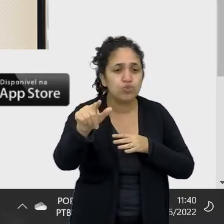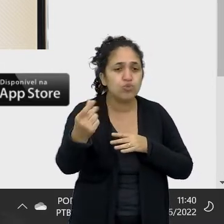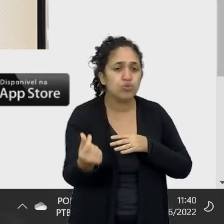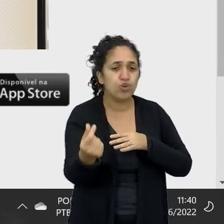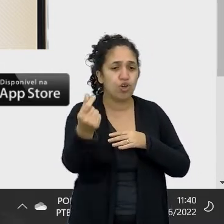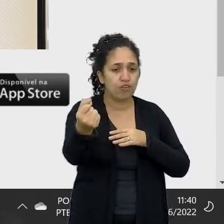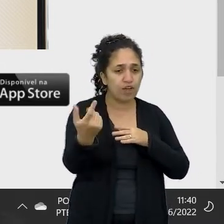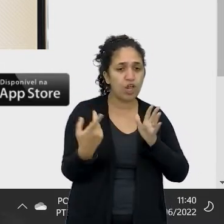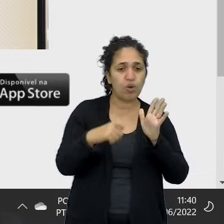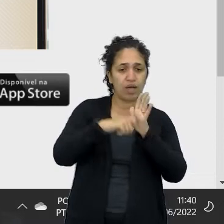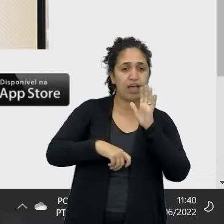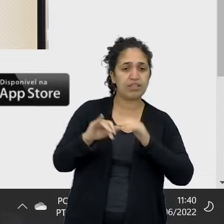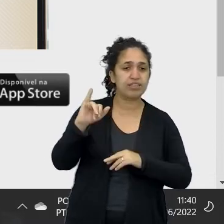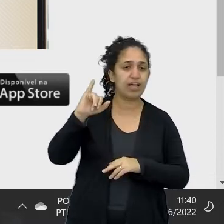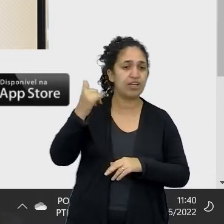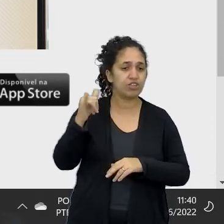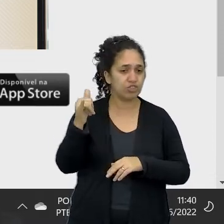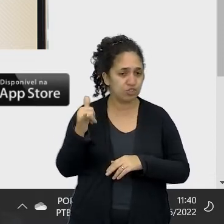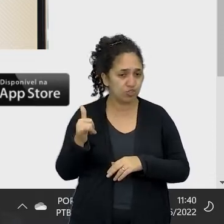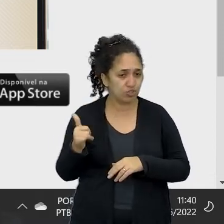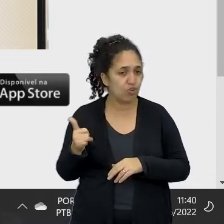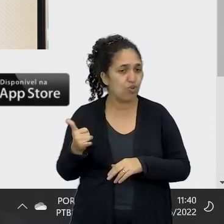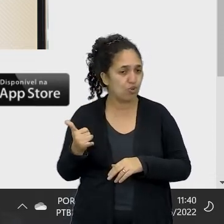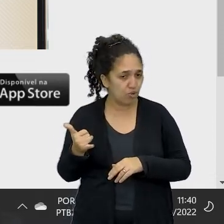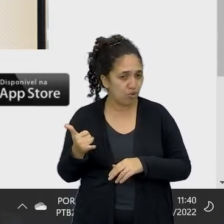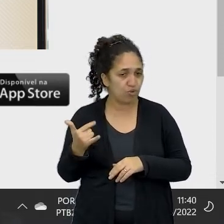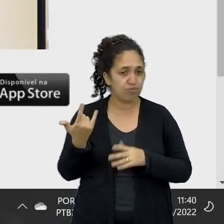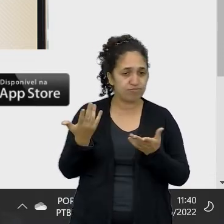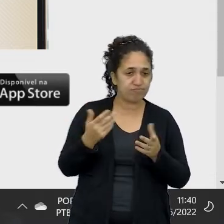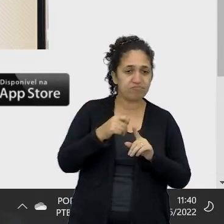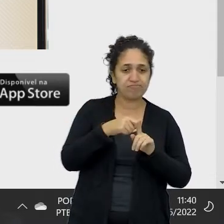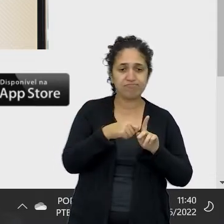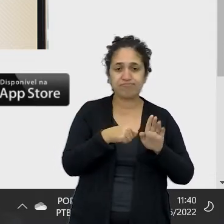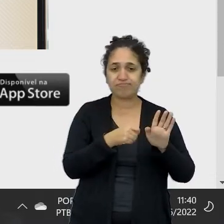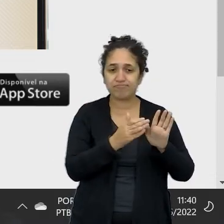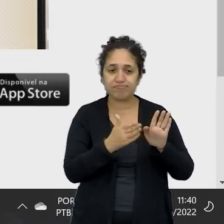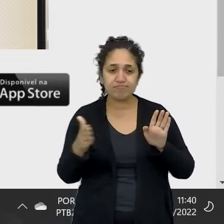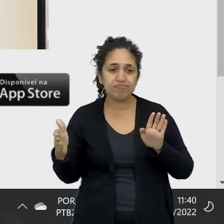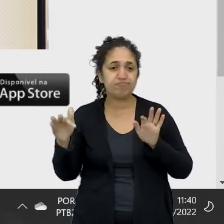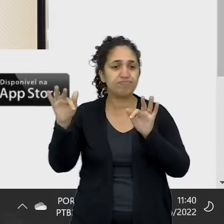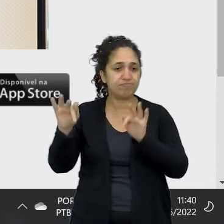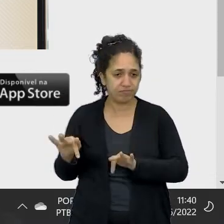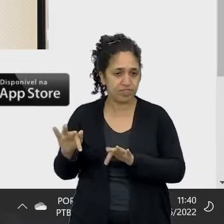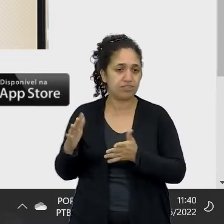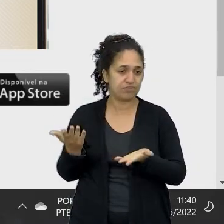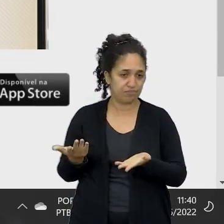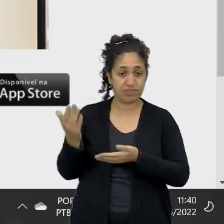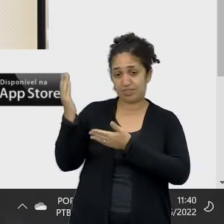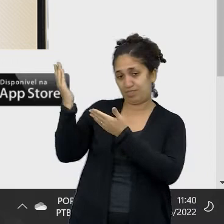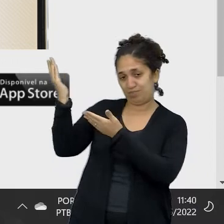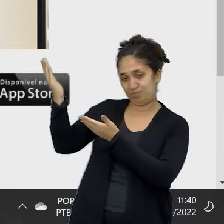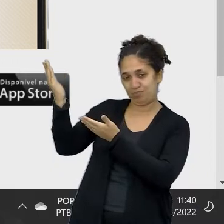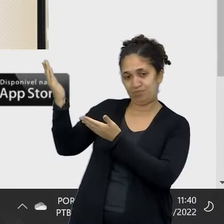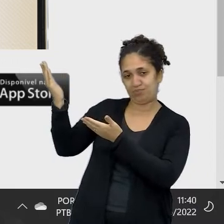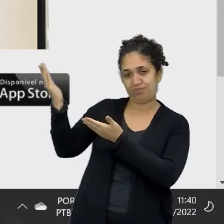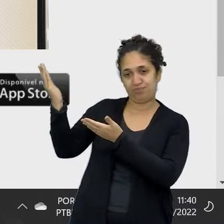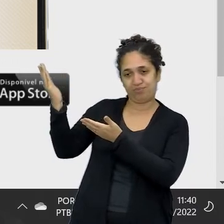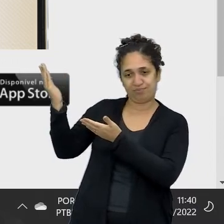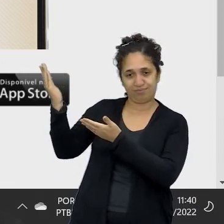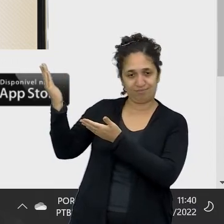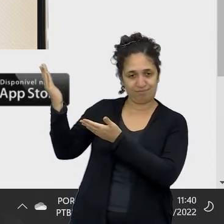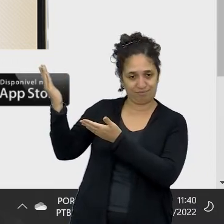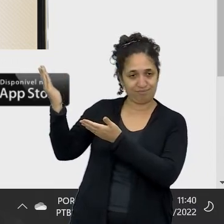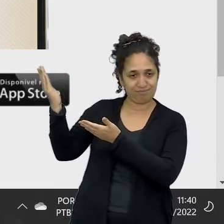considerando uma certa taxa de juros, obtendo o fim aí do número de meses. Esse a gente tem um menininho com um